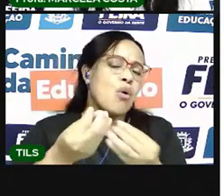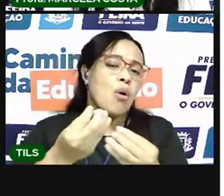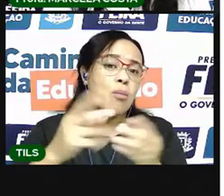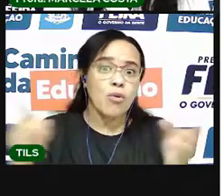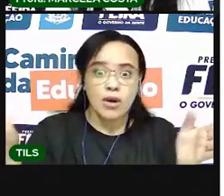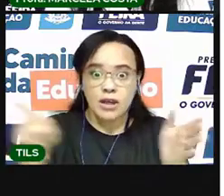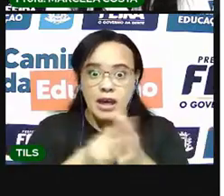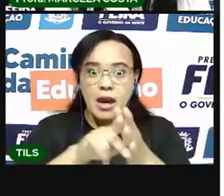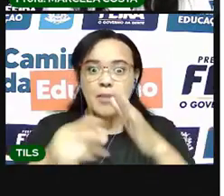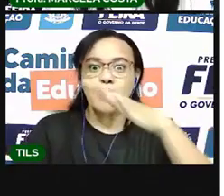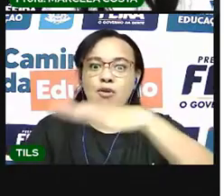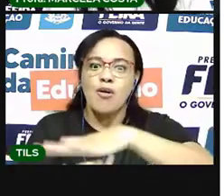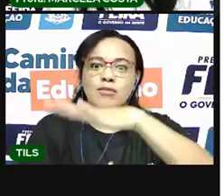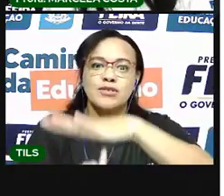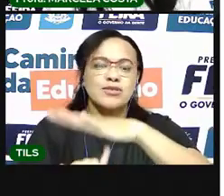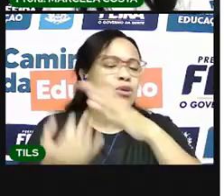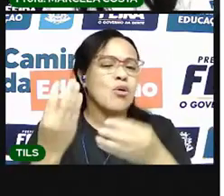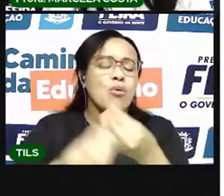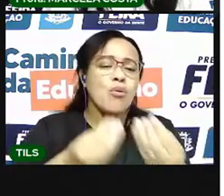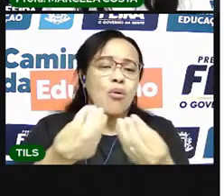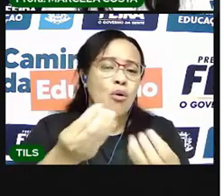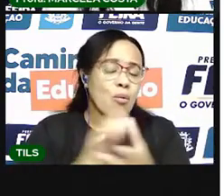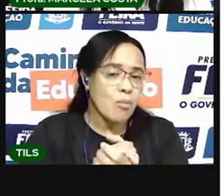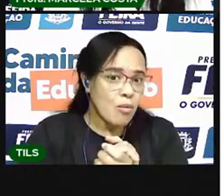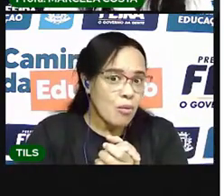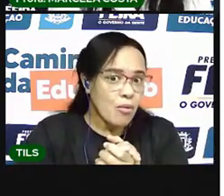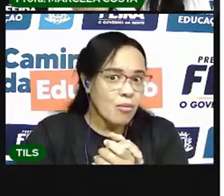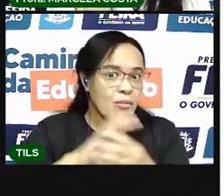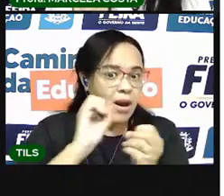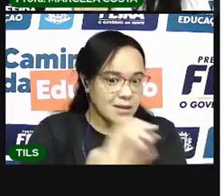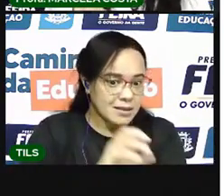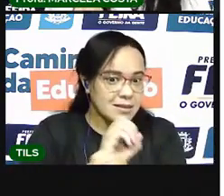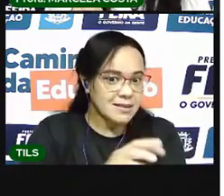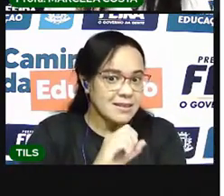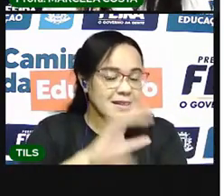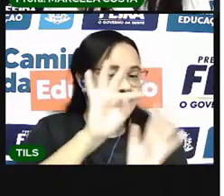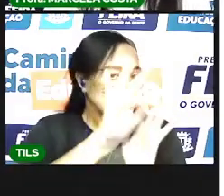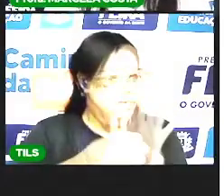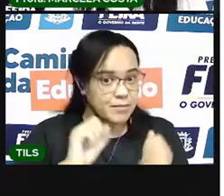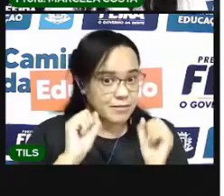ensinando alguma coisa para a gente. Tá? Vamos começar?